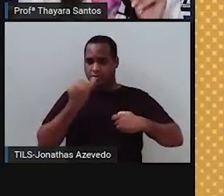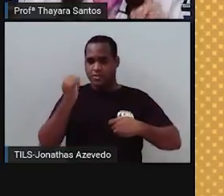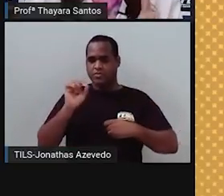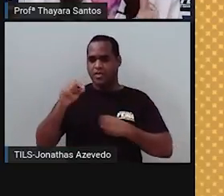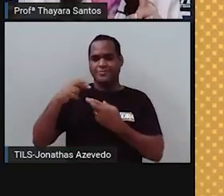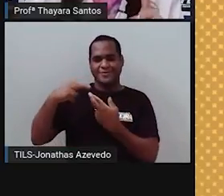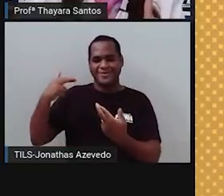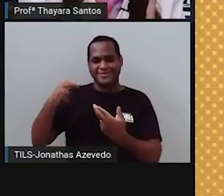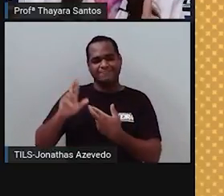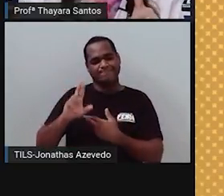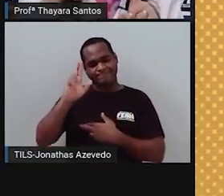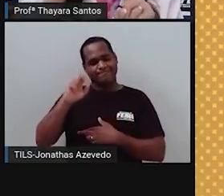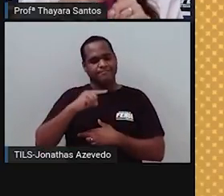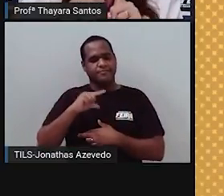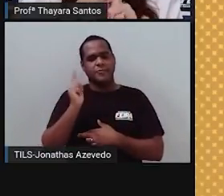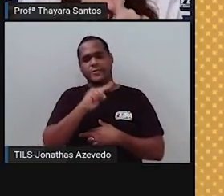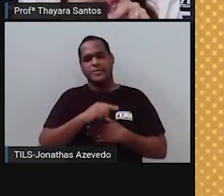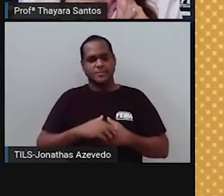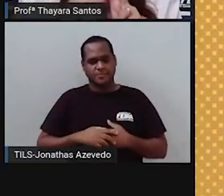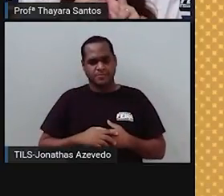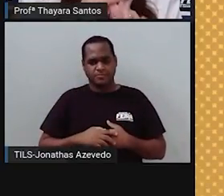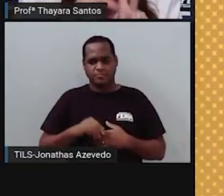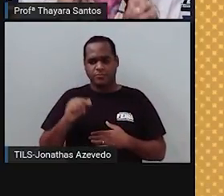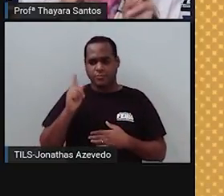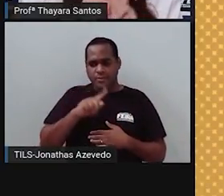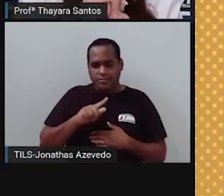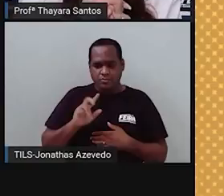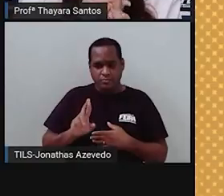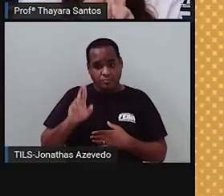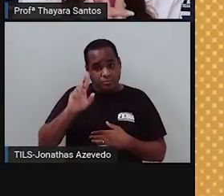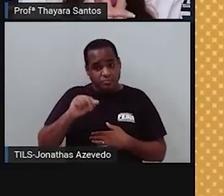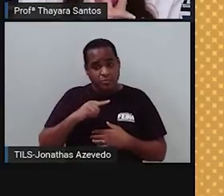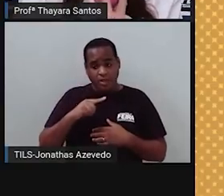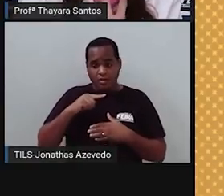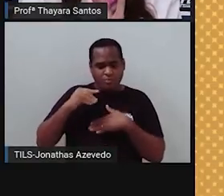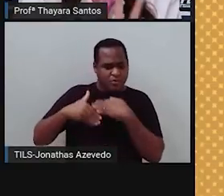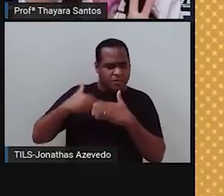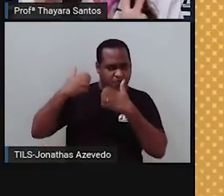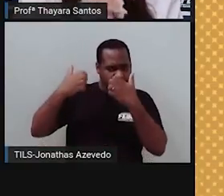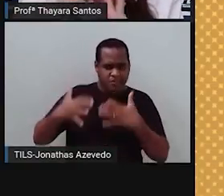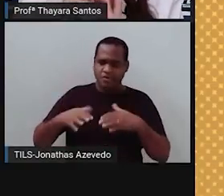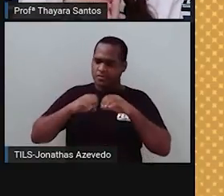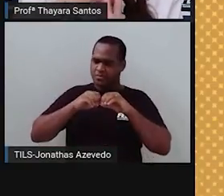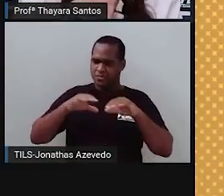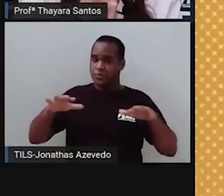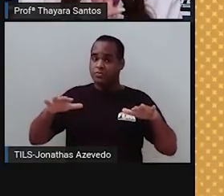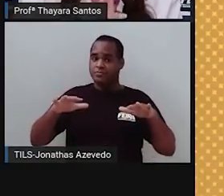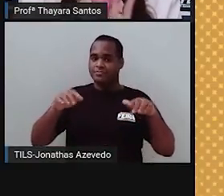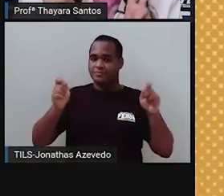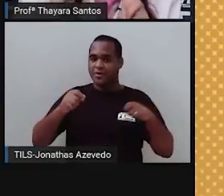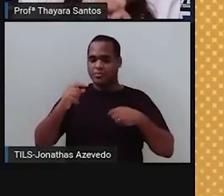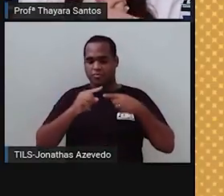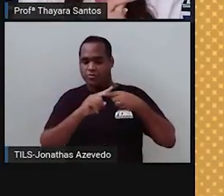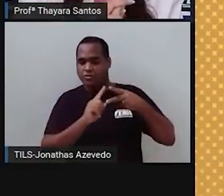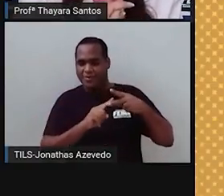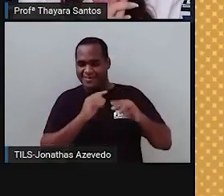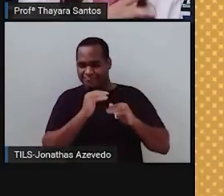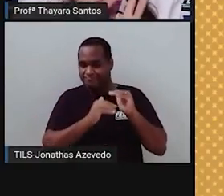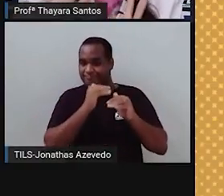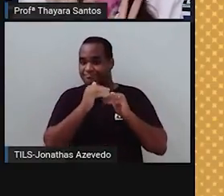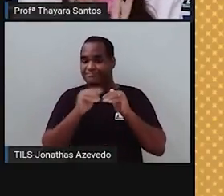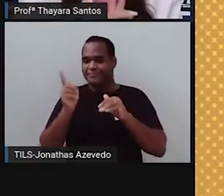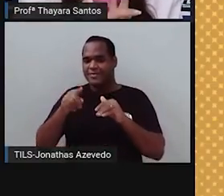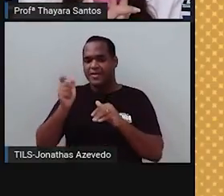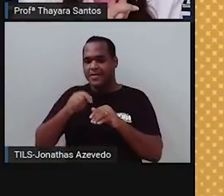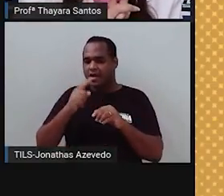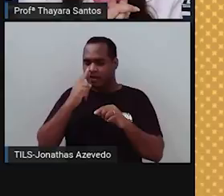gene dominante. Se ele tiver um gene dominante, um recessivo, a característica vai se manifestar. Se ele tiver dois dominantes, a característica